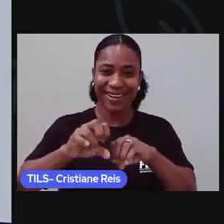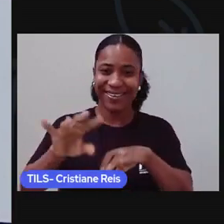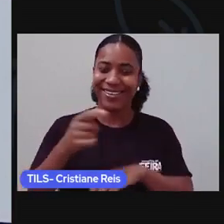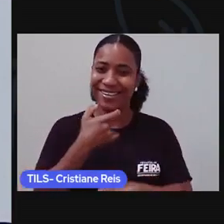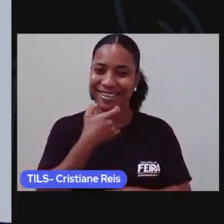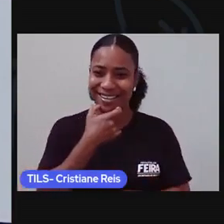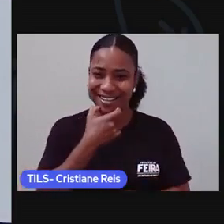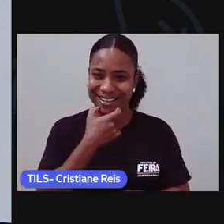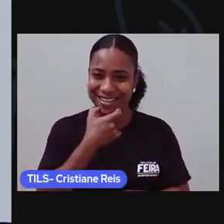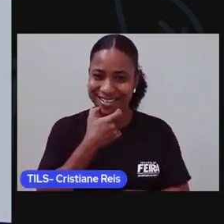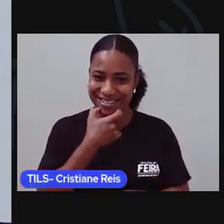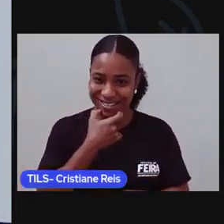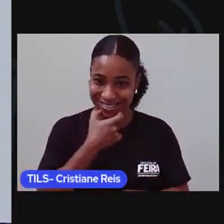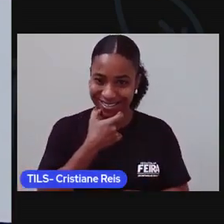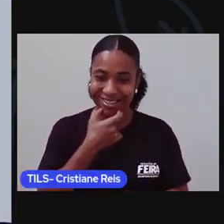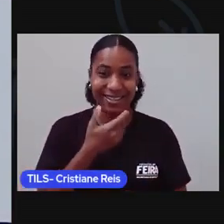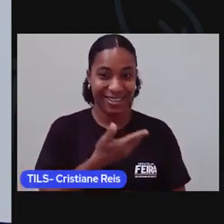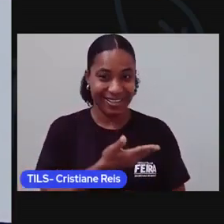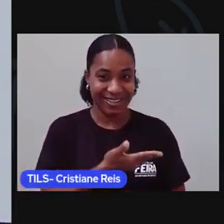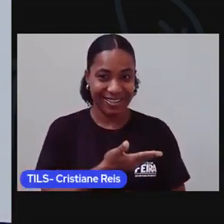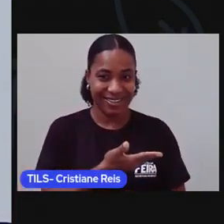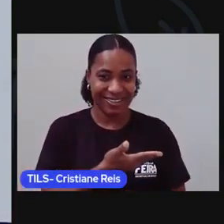Vocês se lembram de